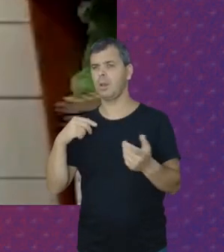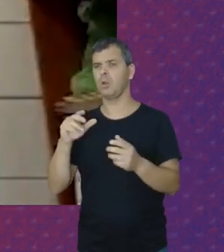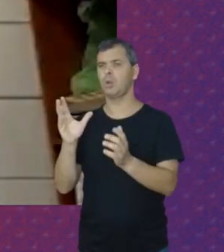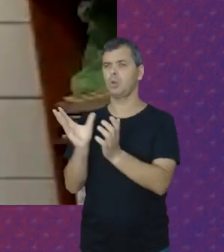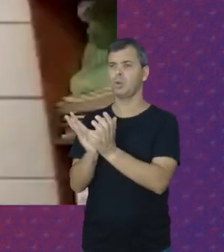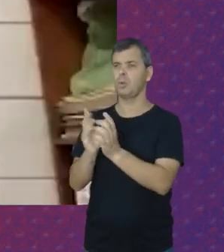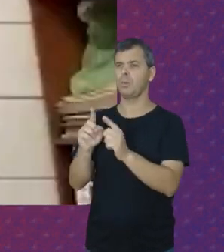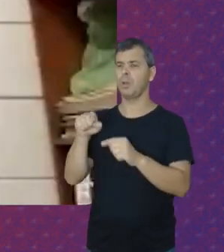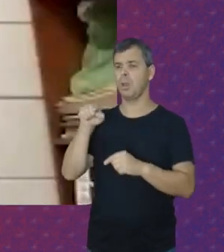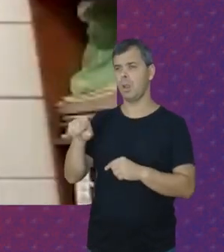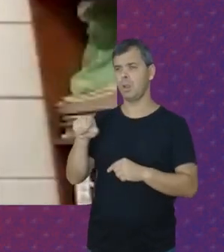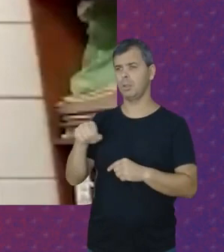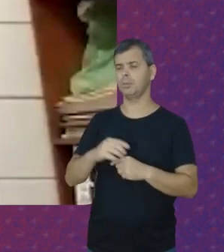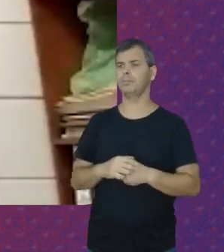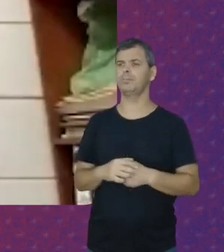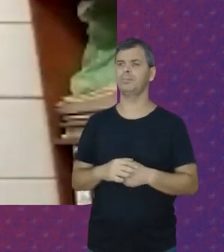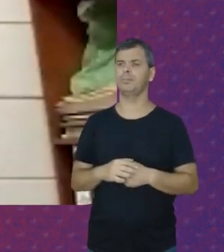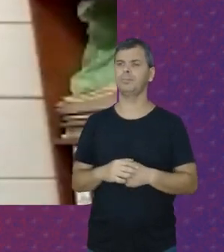essa